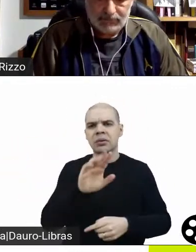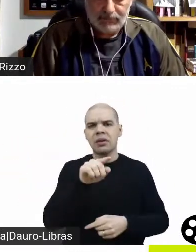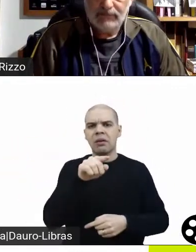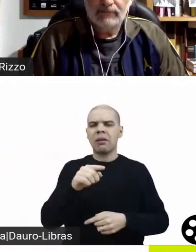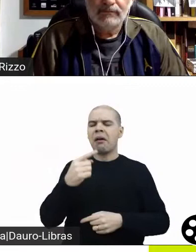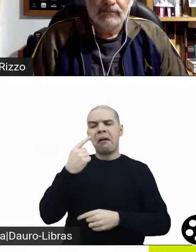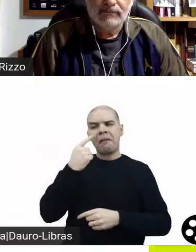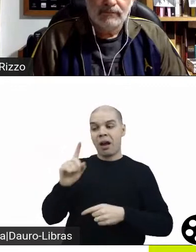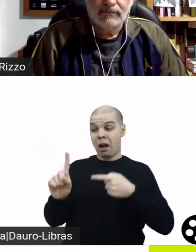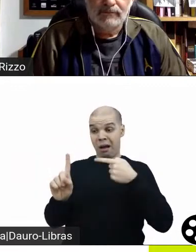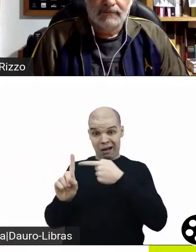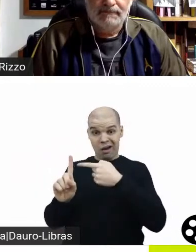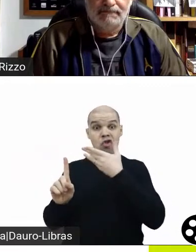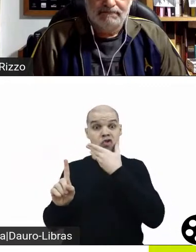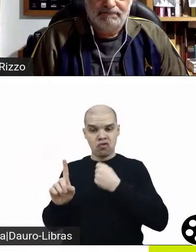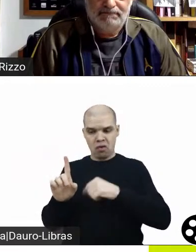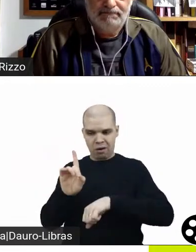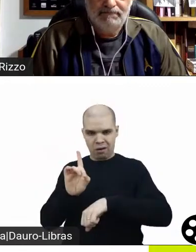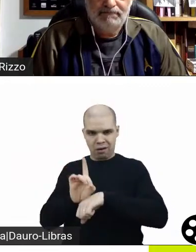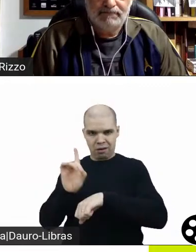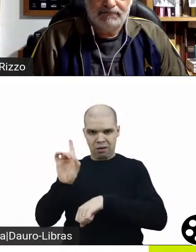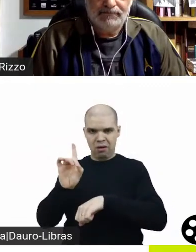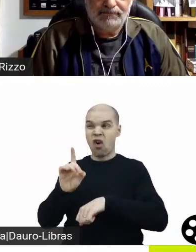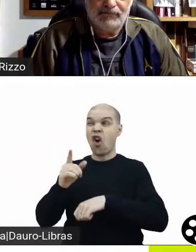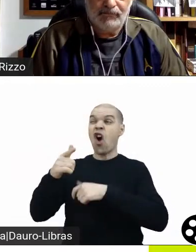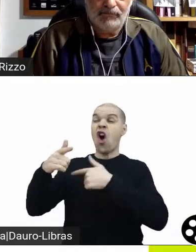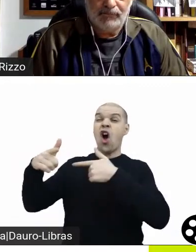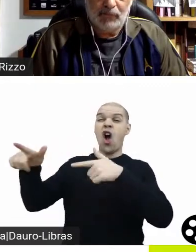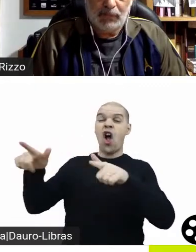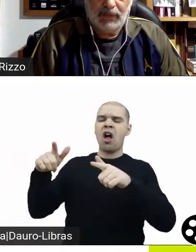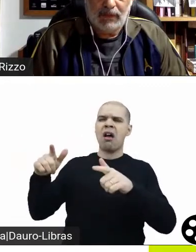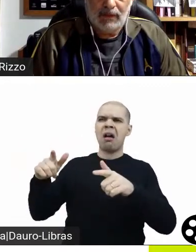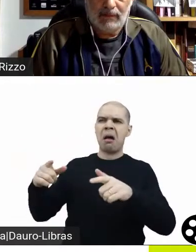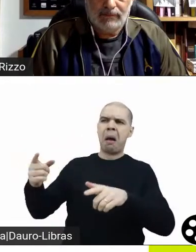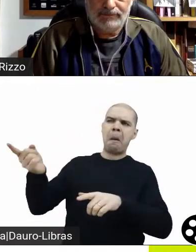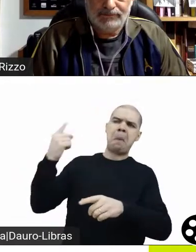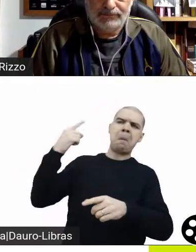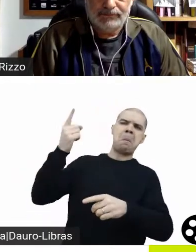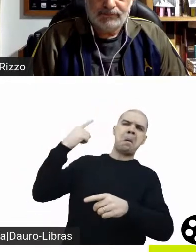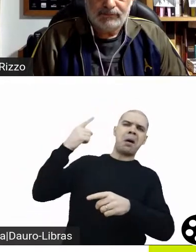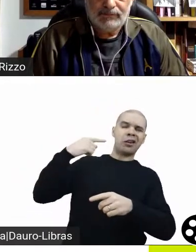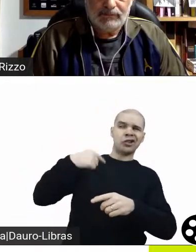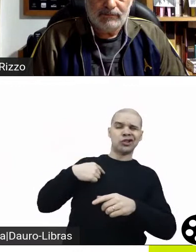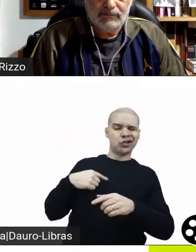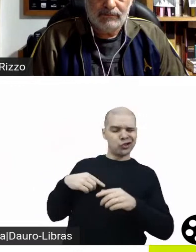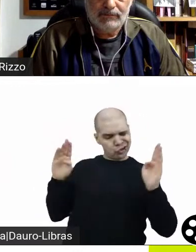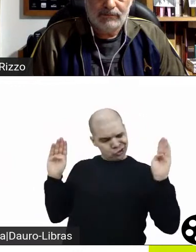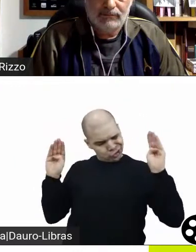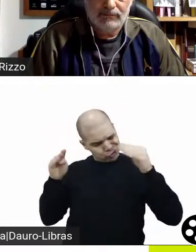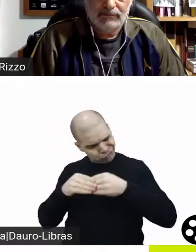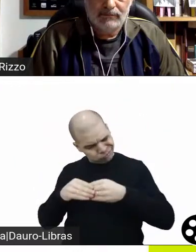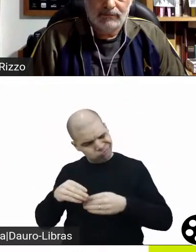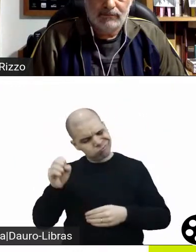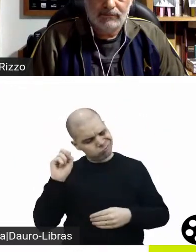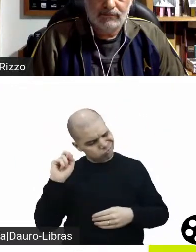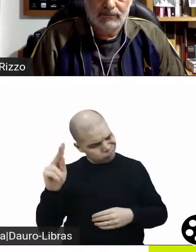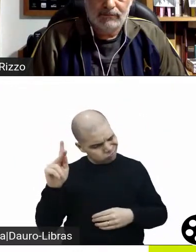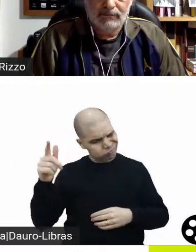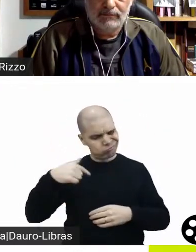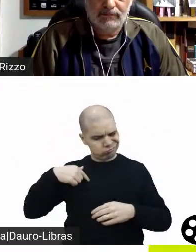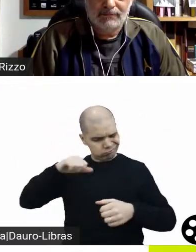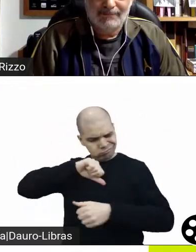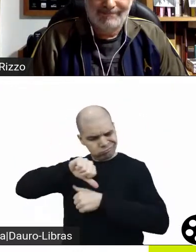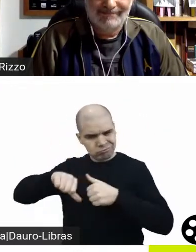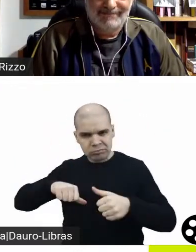reiteradas que no cinema se tornam clichês, mas na realidade são condutas do dia a dia que se transformam como um bicho de